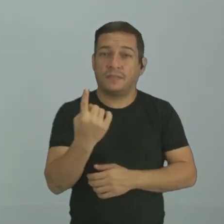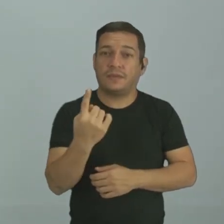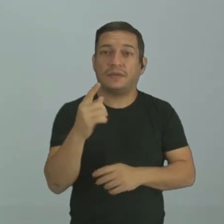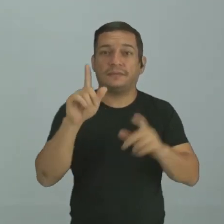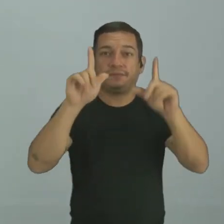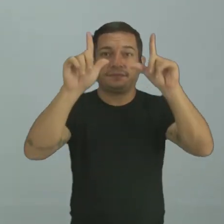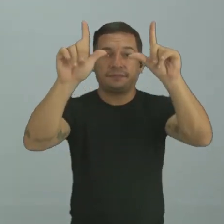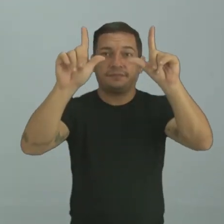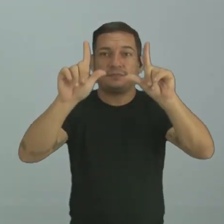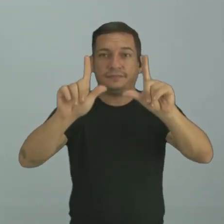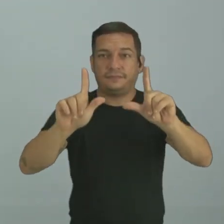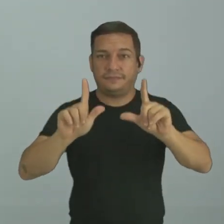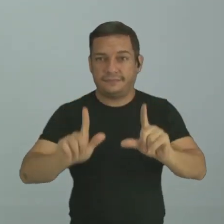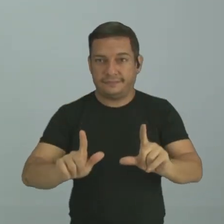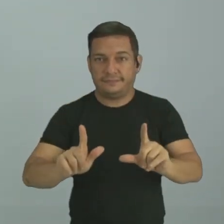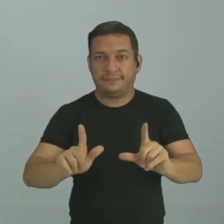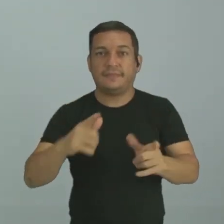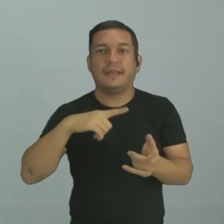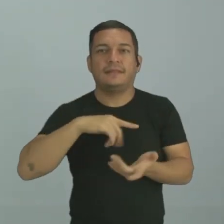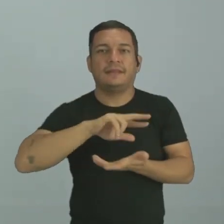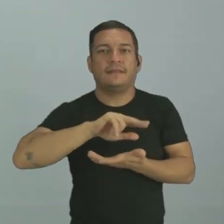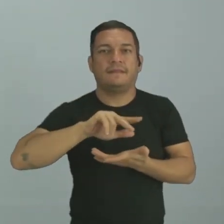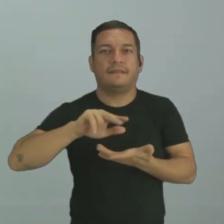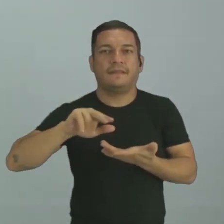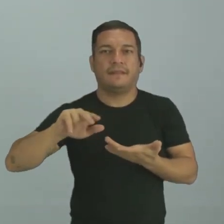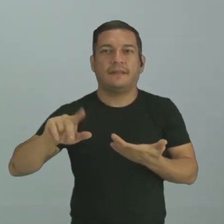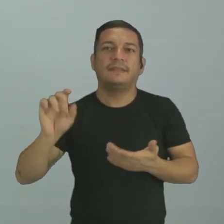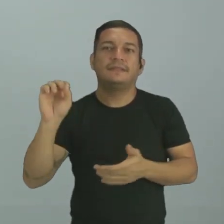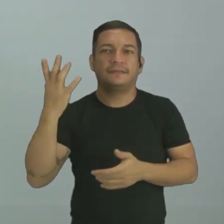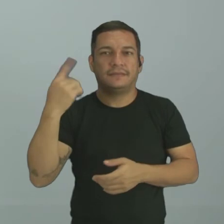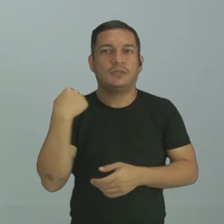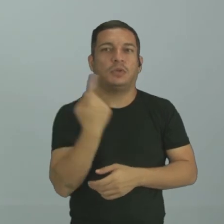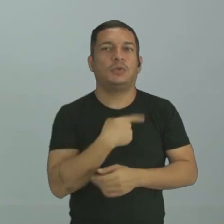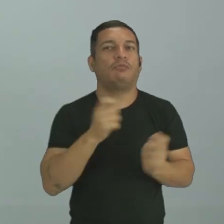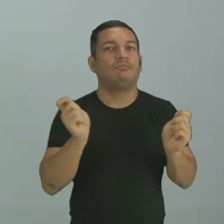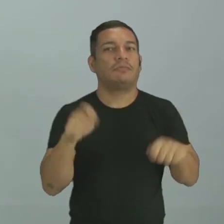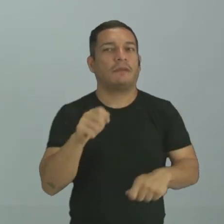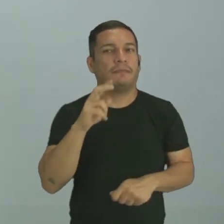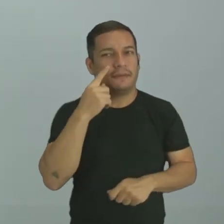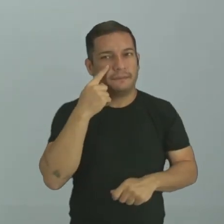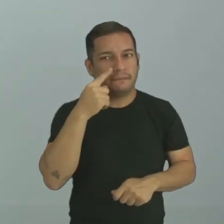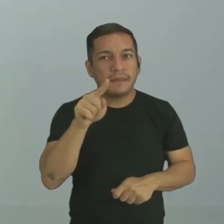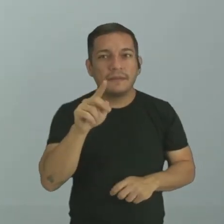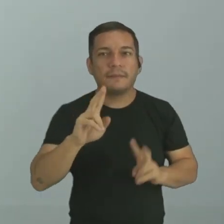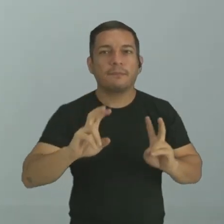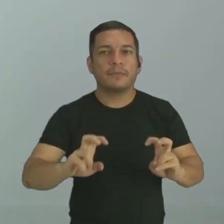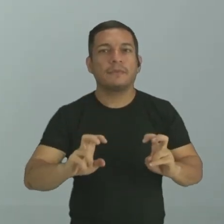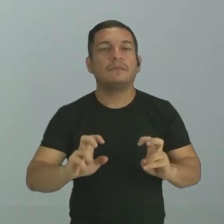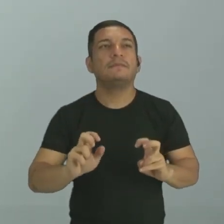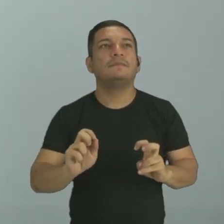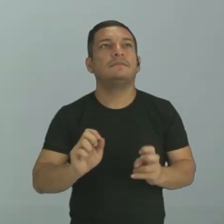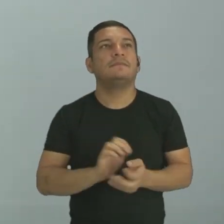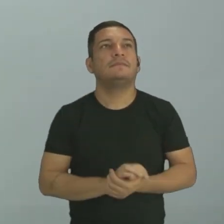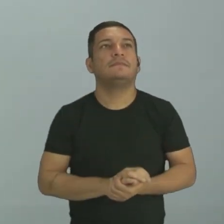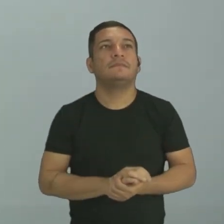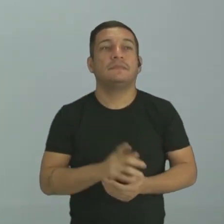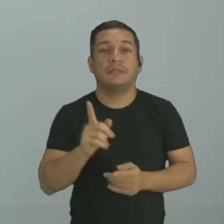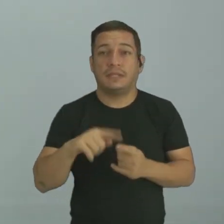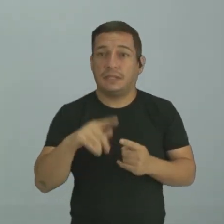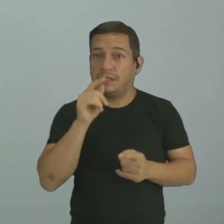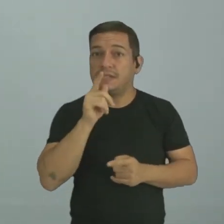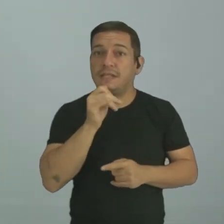três quadrinhos, tem várias situações que a gente pode observar, né? Como o quê? Como o